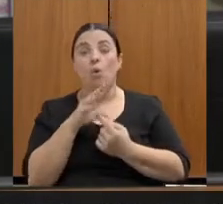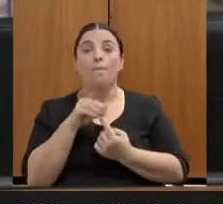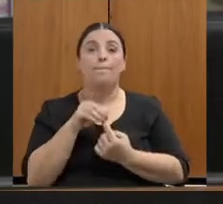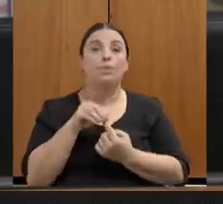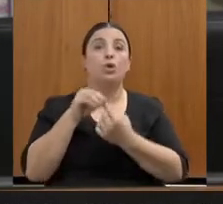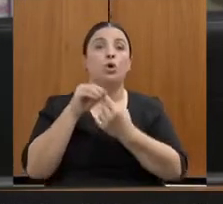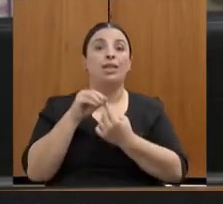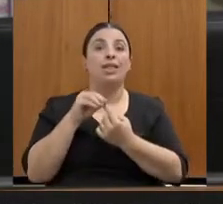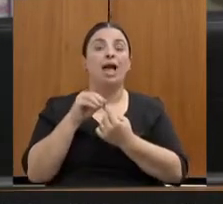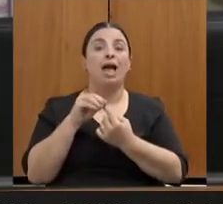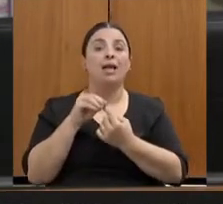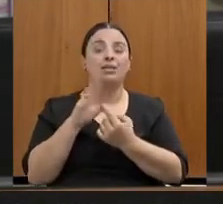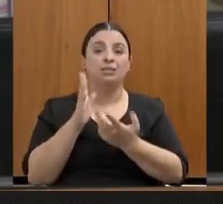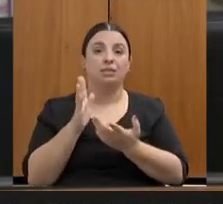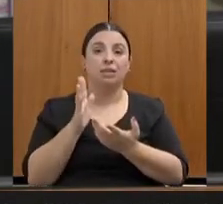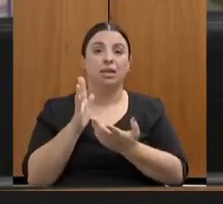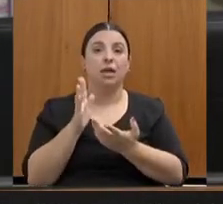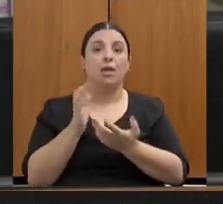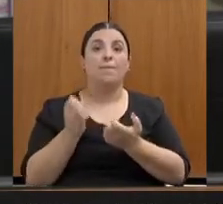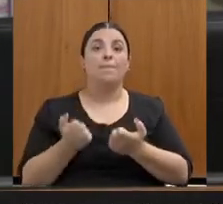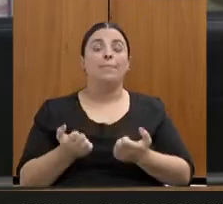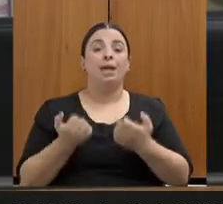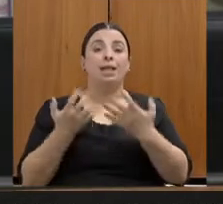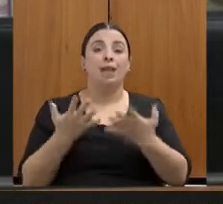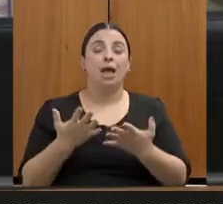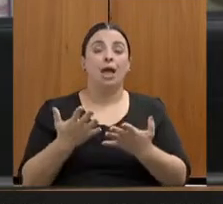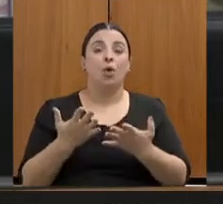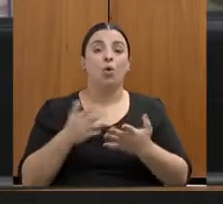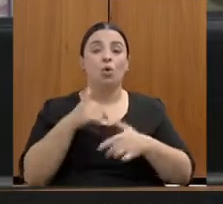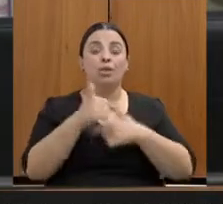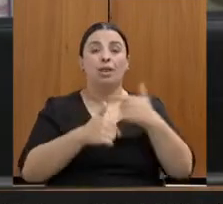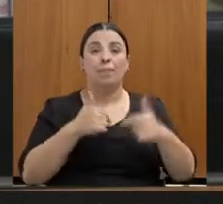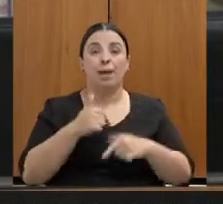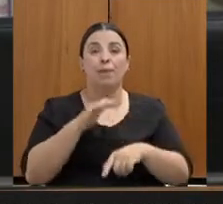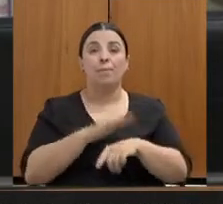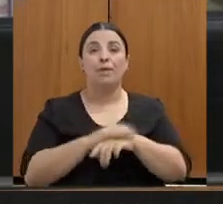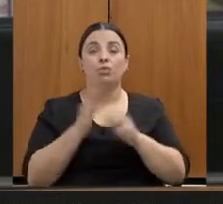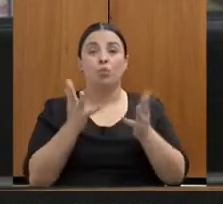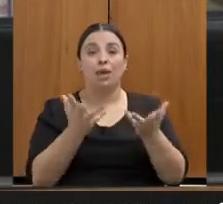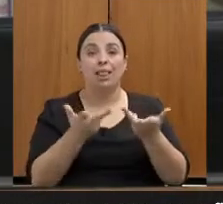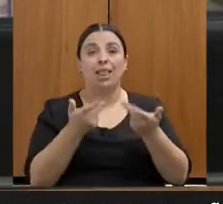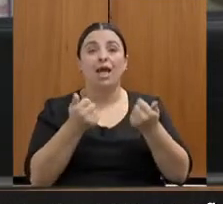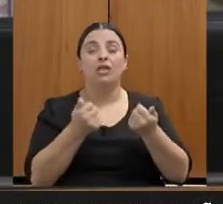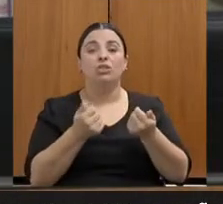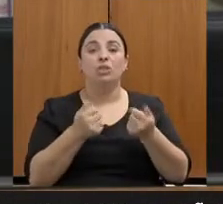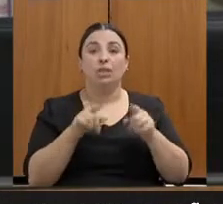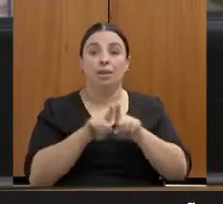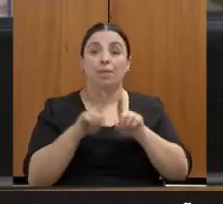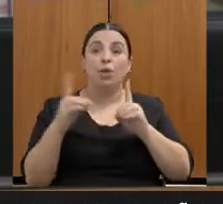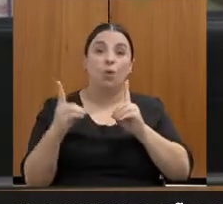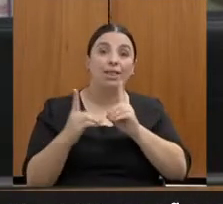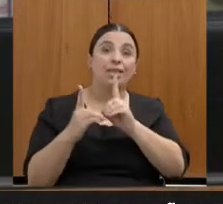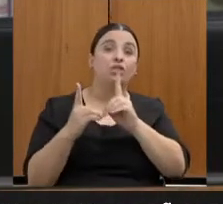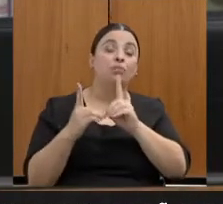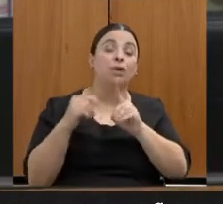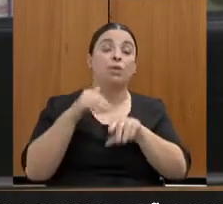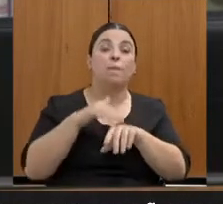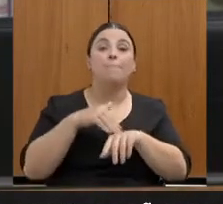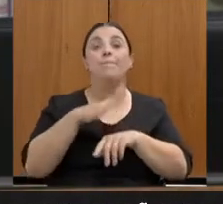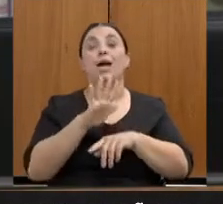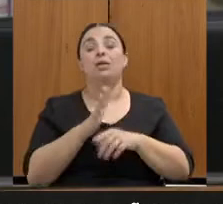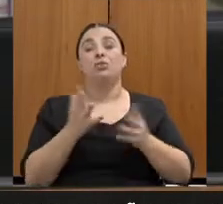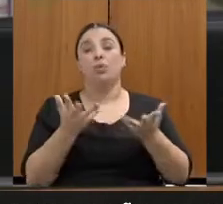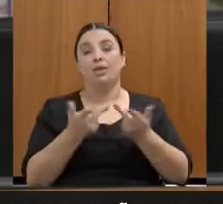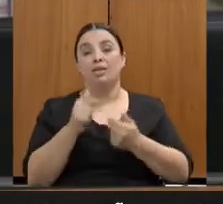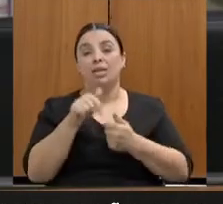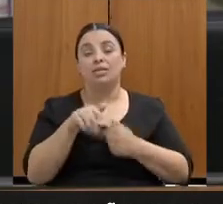para a melhoria das condições de trabalho e de atendimento nesse espaço que hoje a senhora